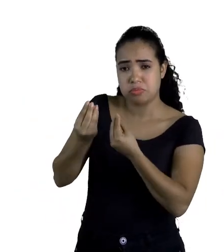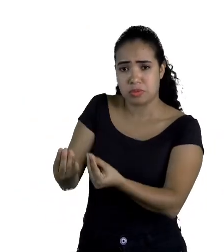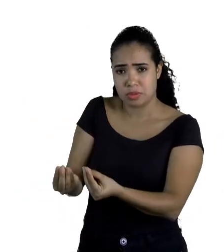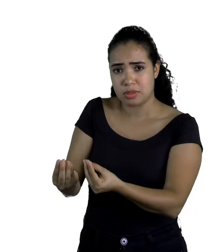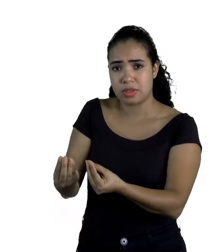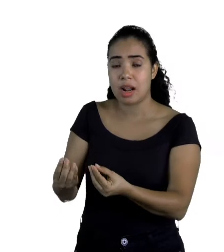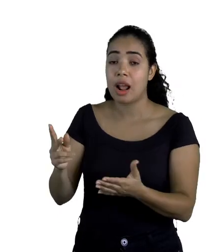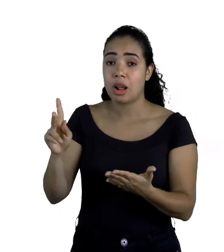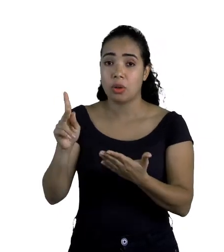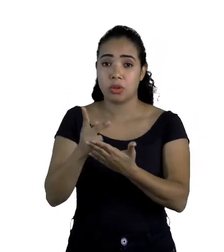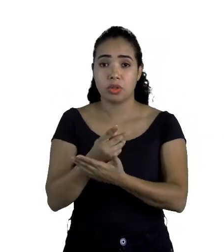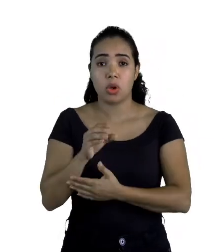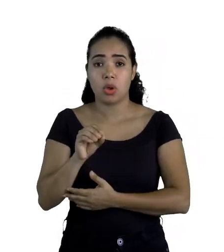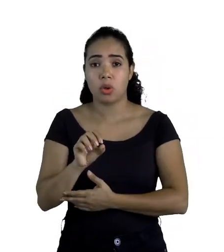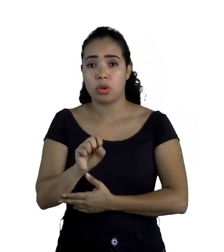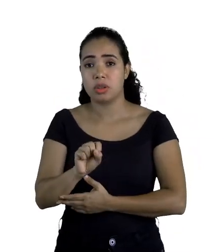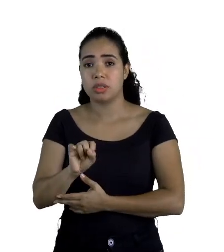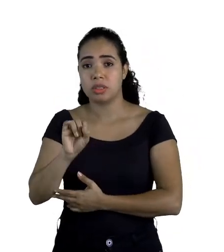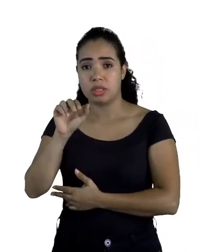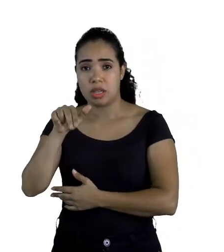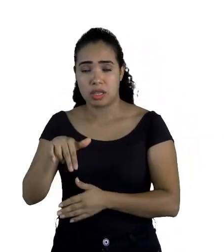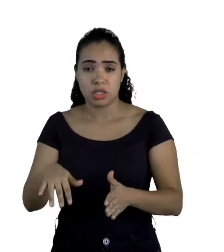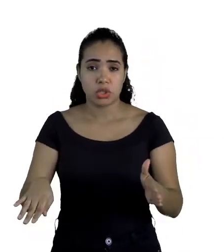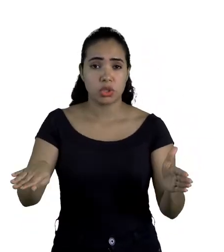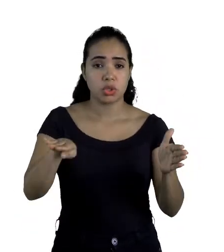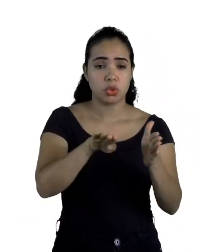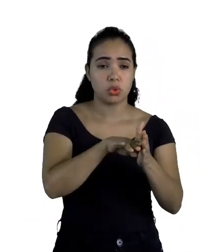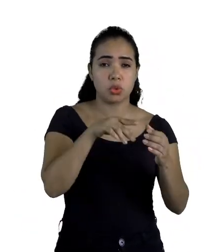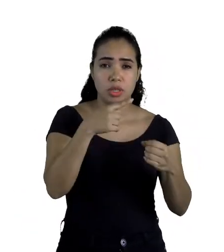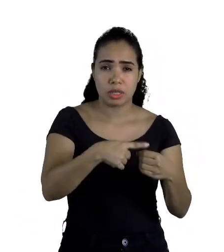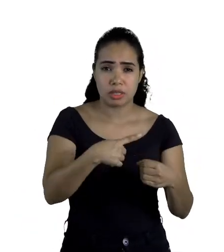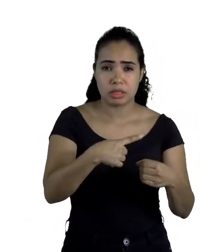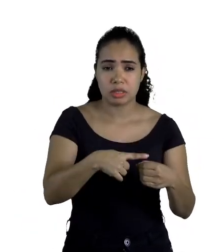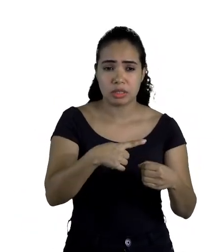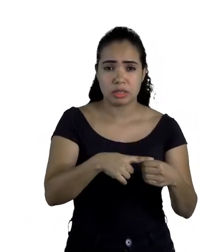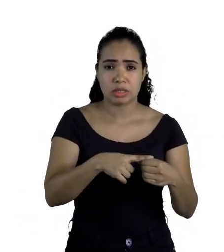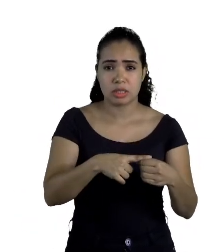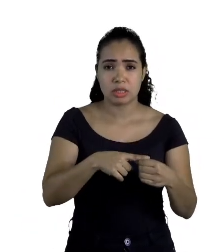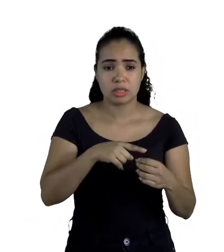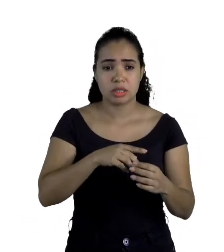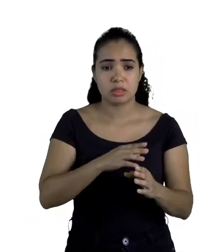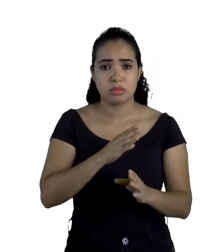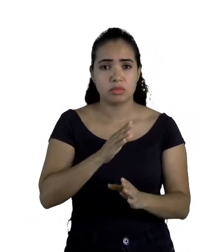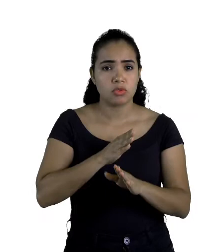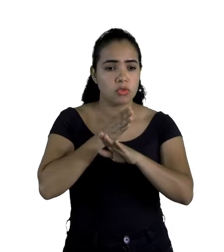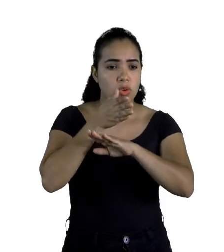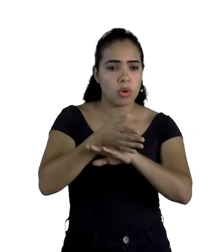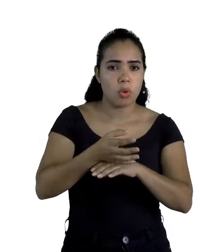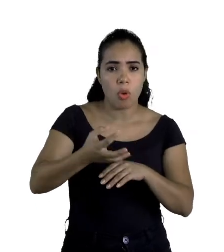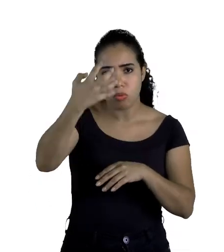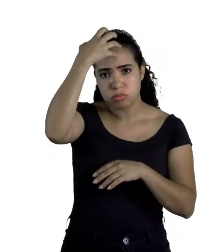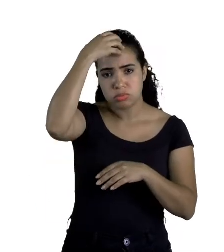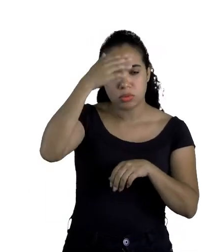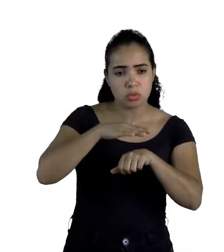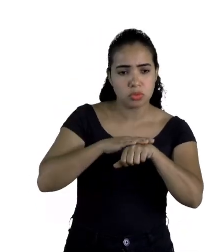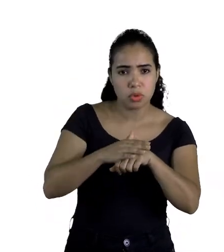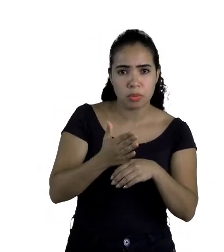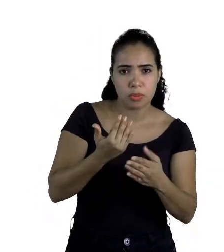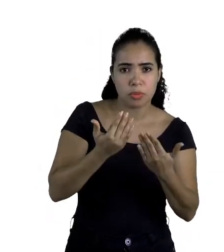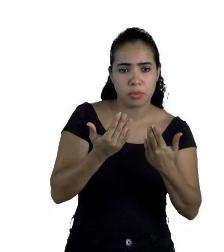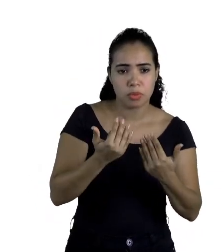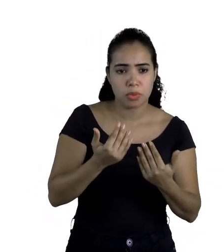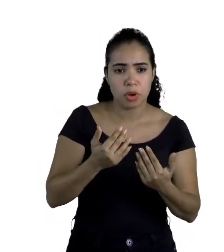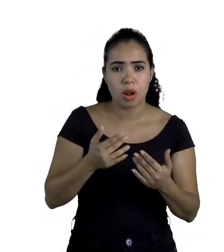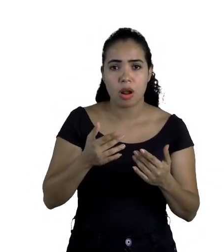Aconteceu que Ossain tinha chegado nesta cidade e imediatamente foi falar com o rei para arranjar uma